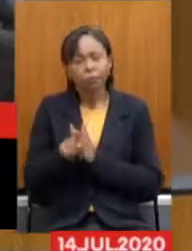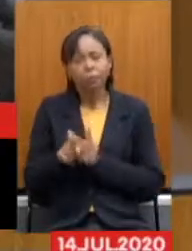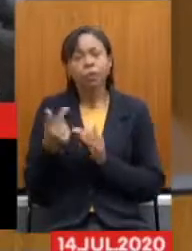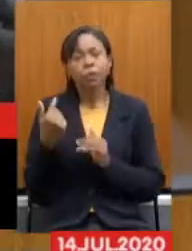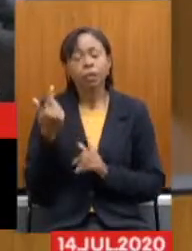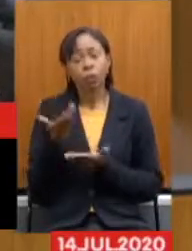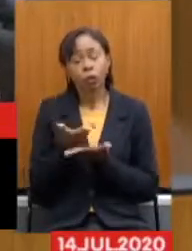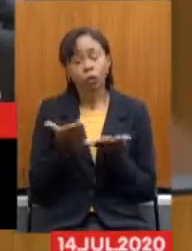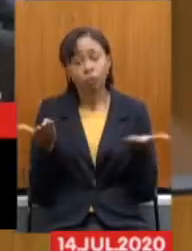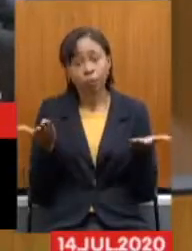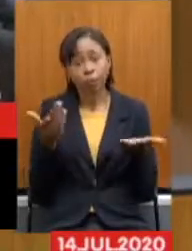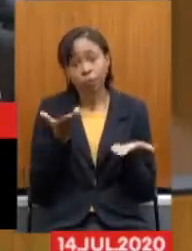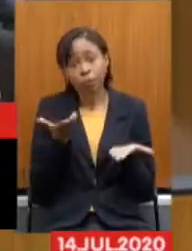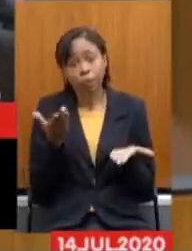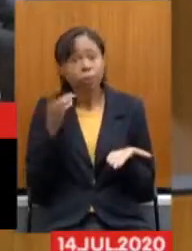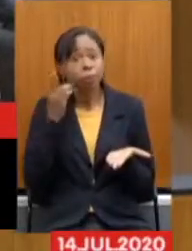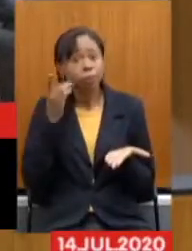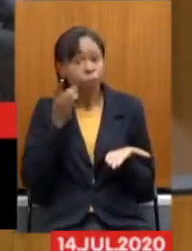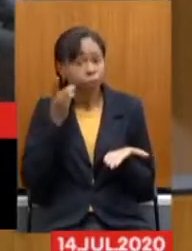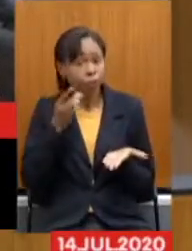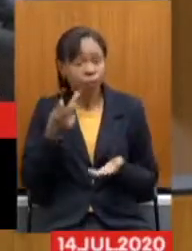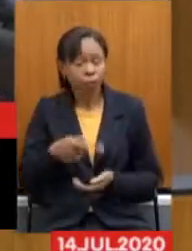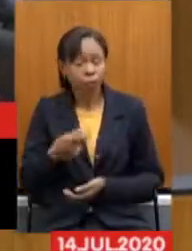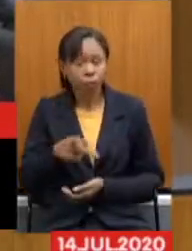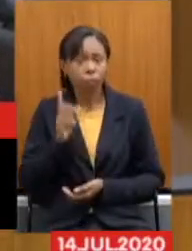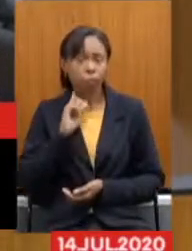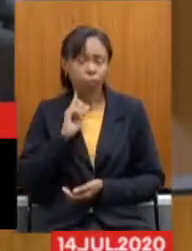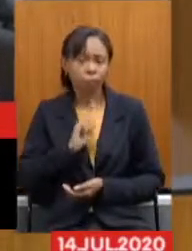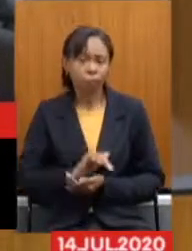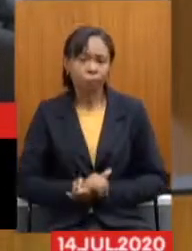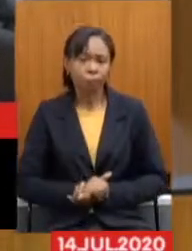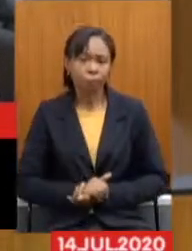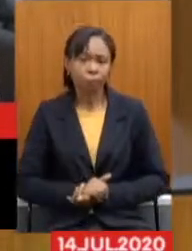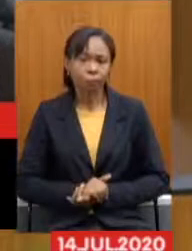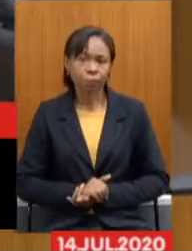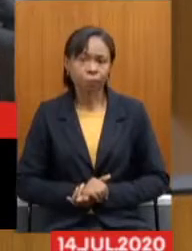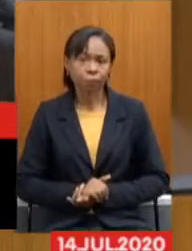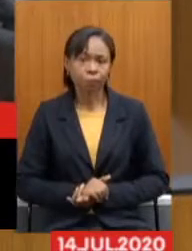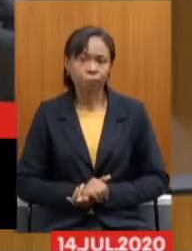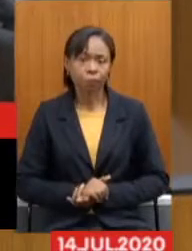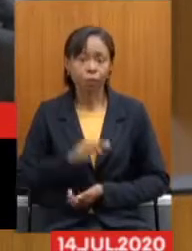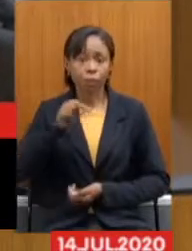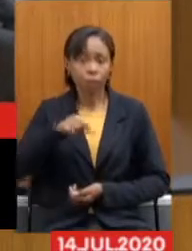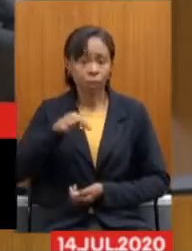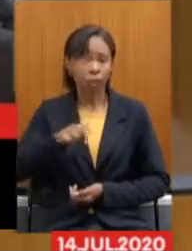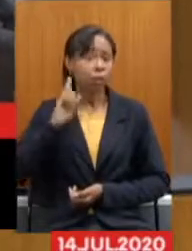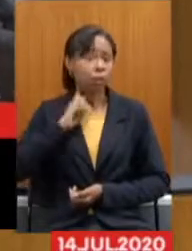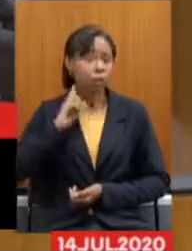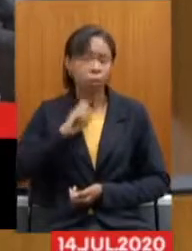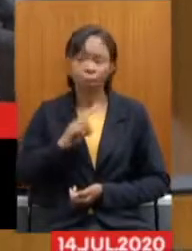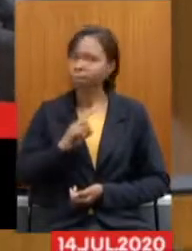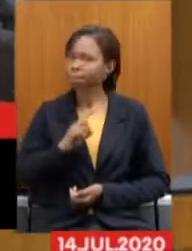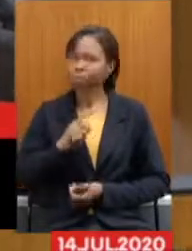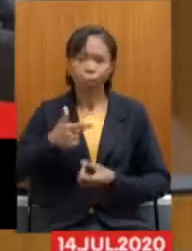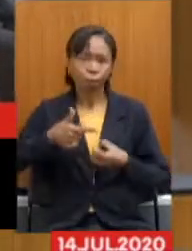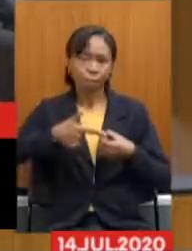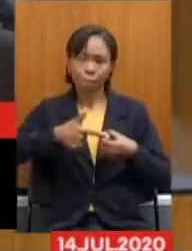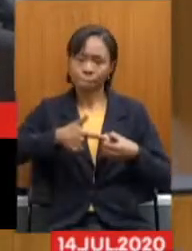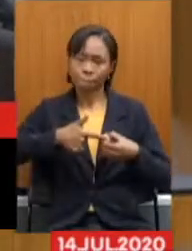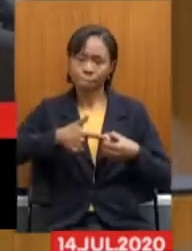pergunta Para os deputados E Aqui em Minas Realmente nós Não temos petróleo